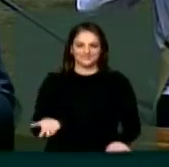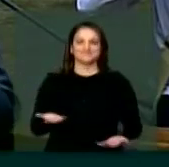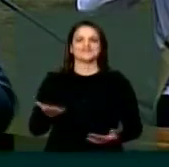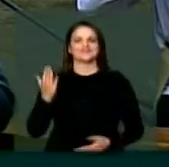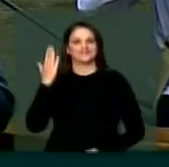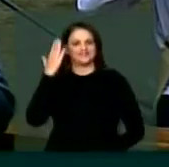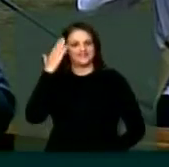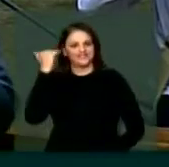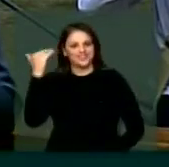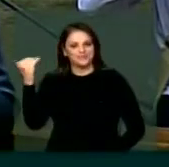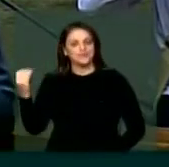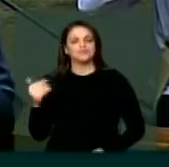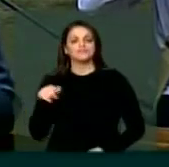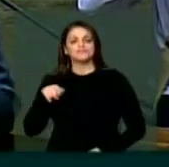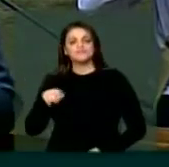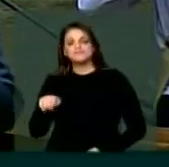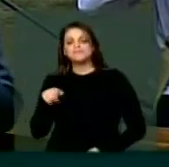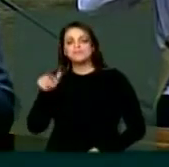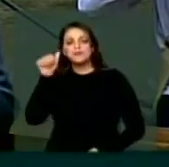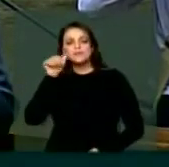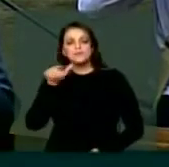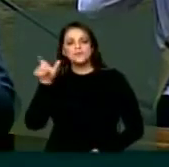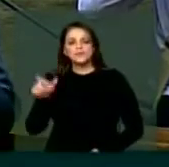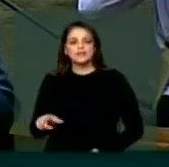Ela louva quem